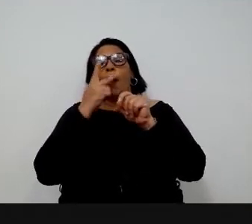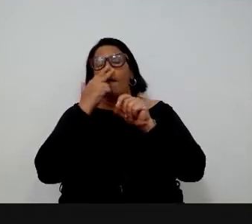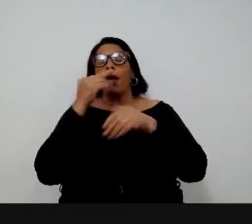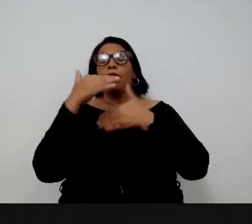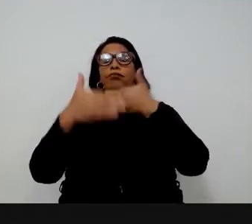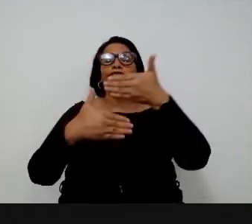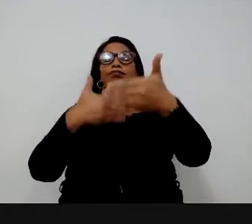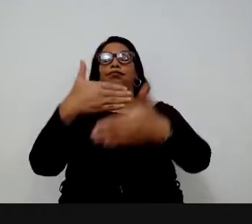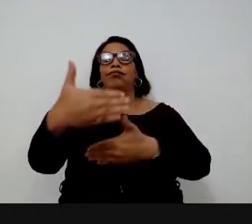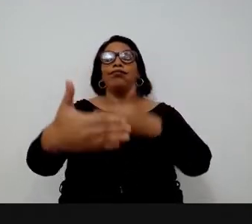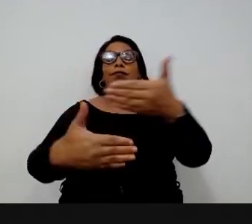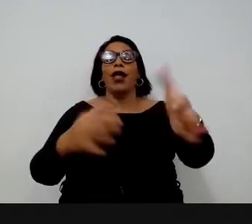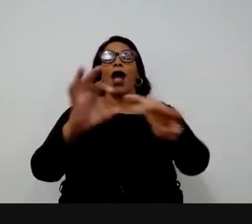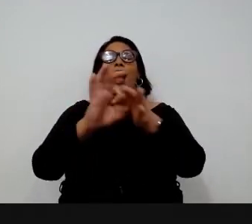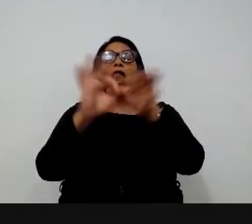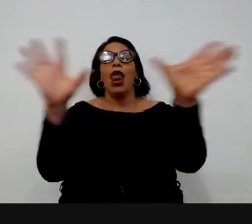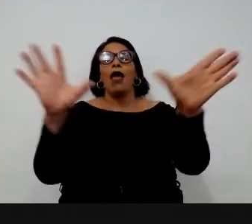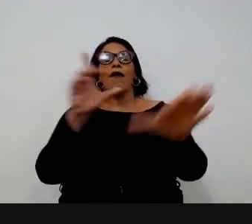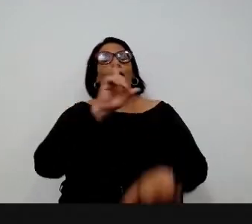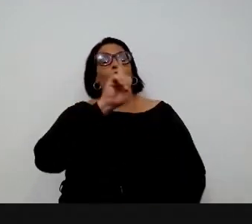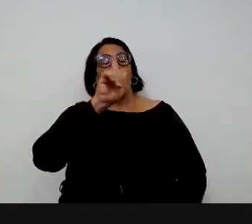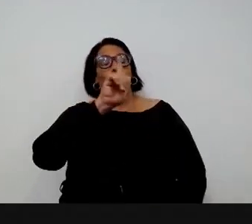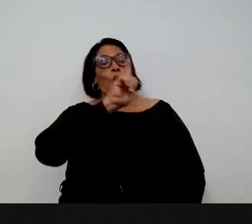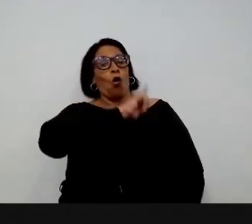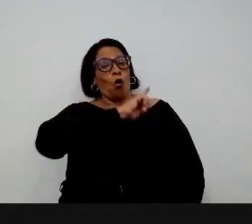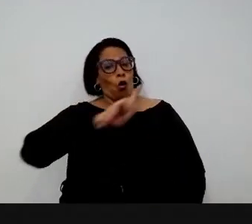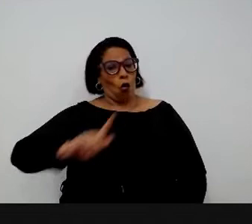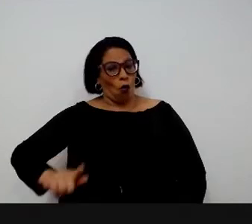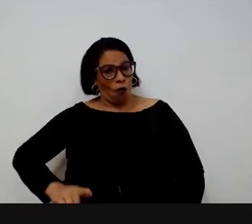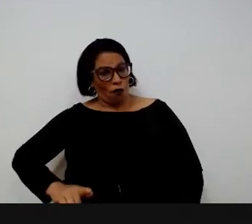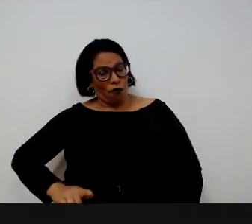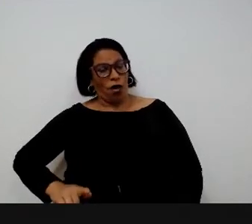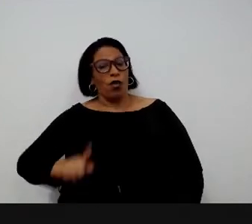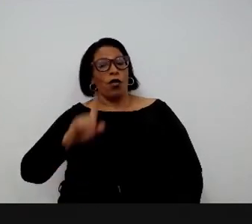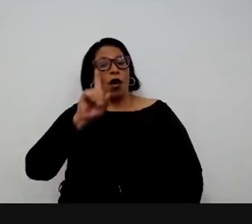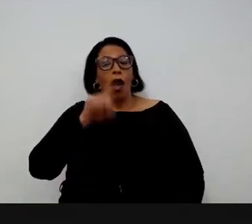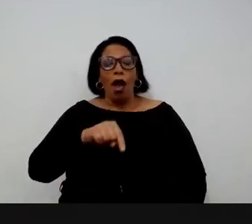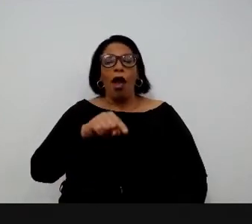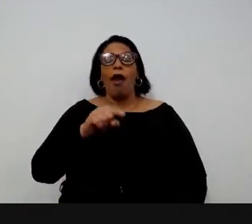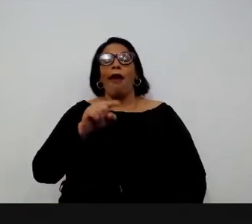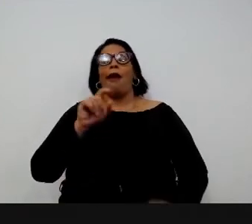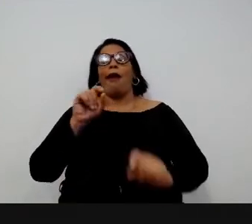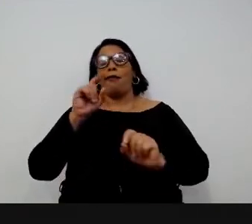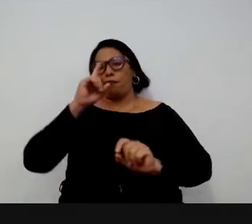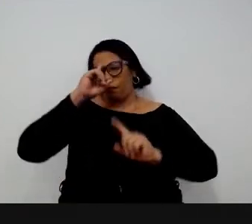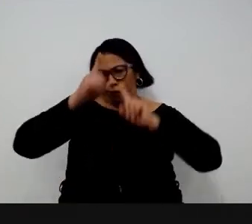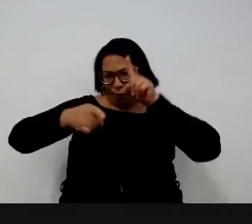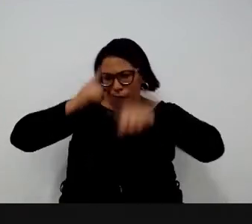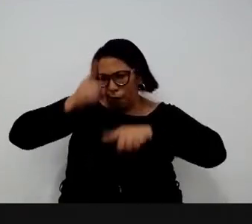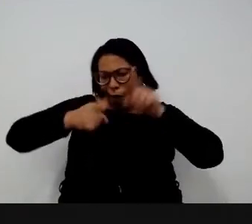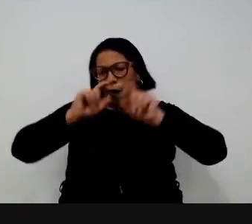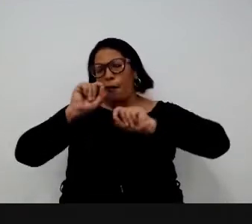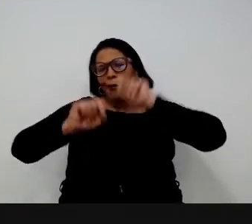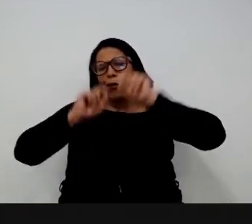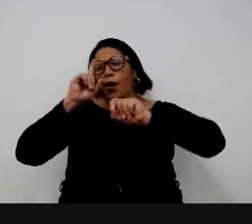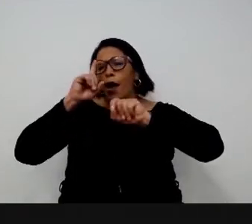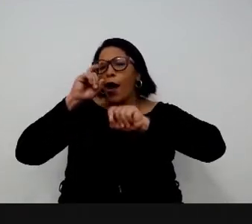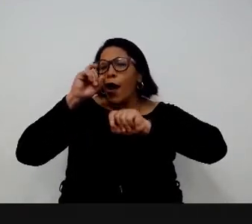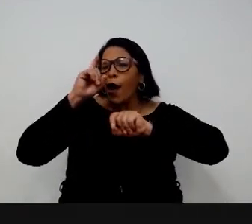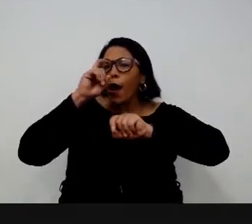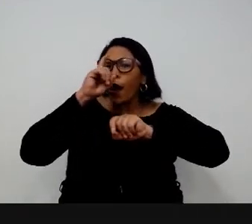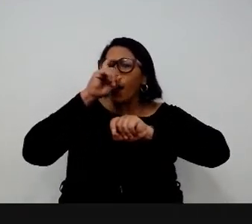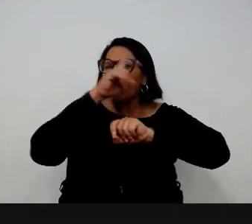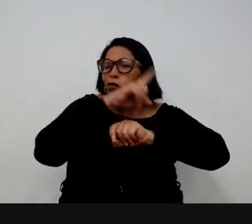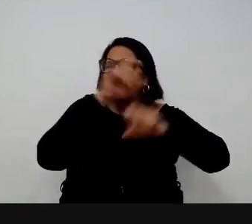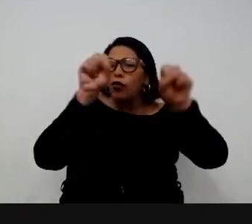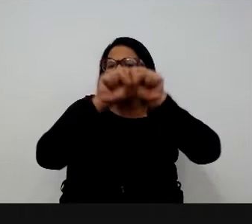clodiocracia, que é um governo que grande parte do que a gente faz é determinado pela complexidade passada